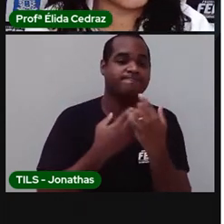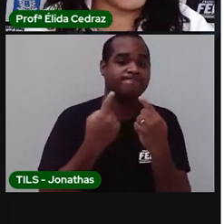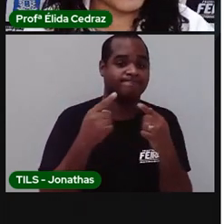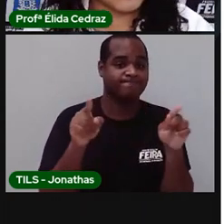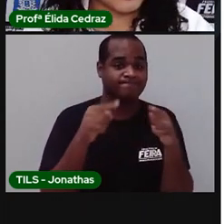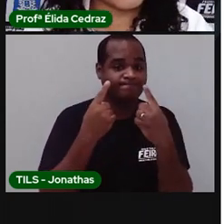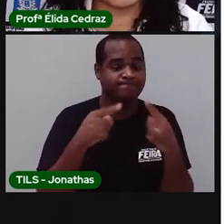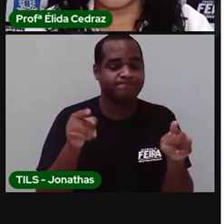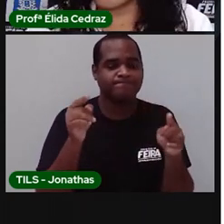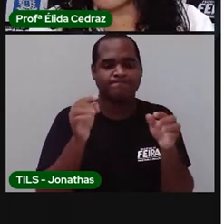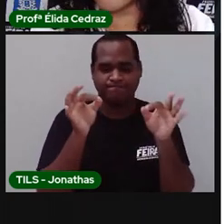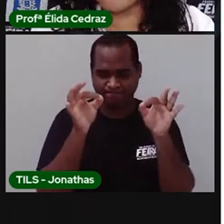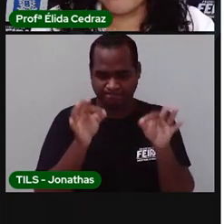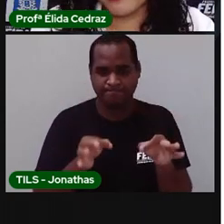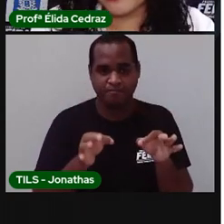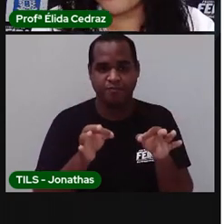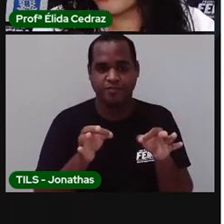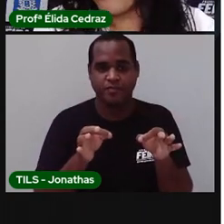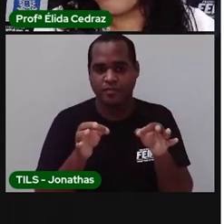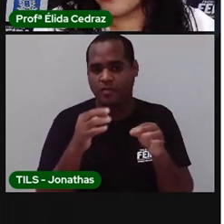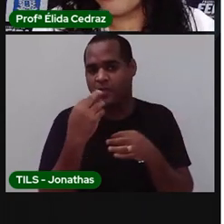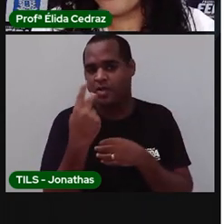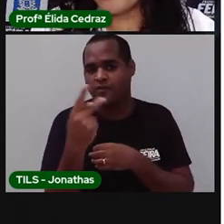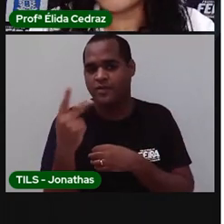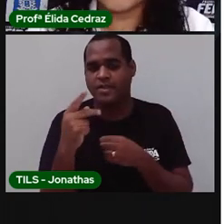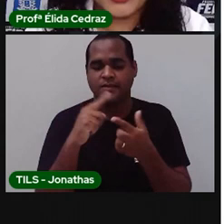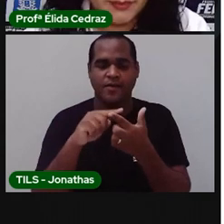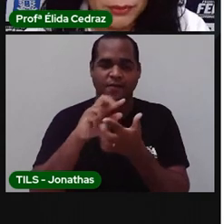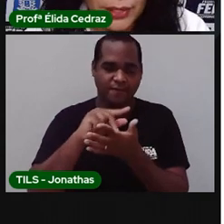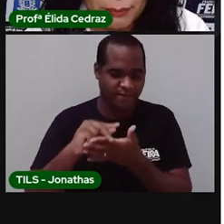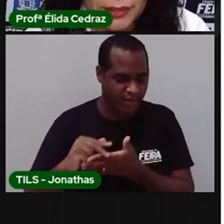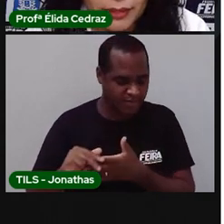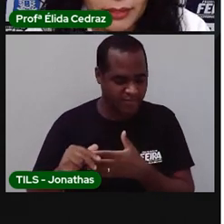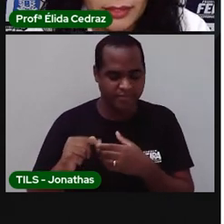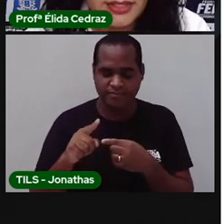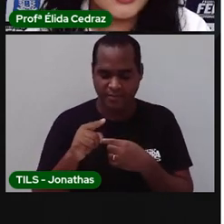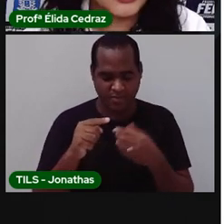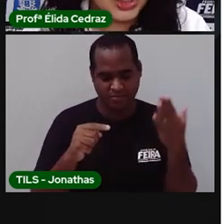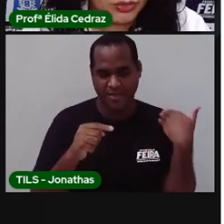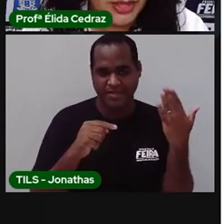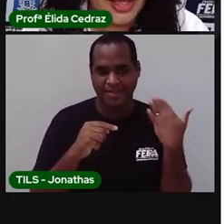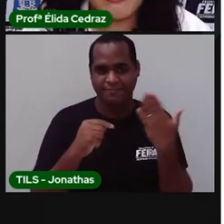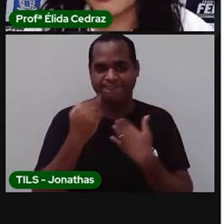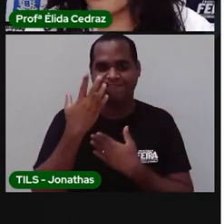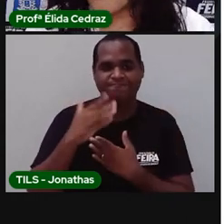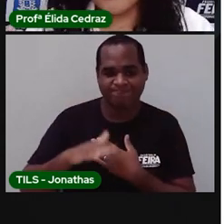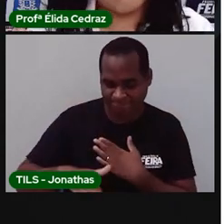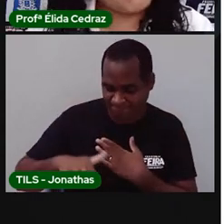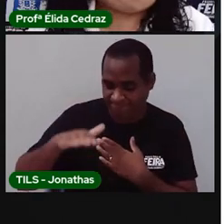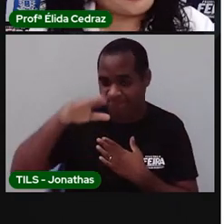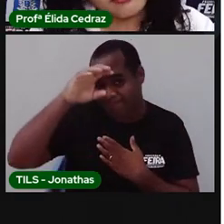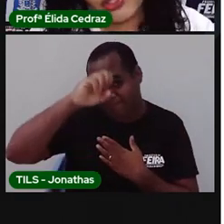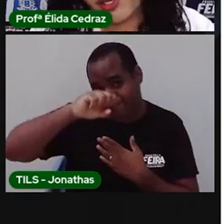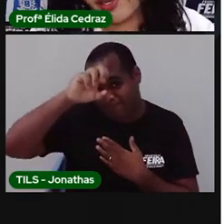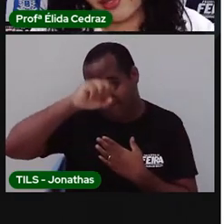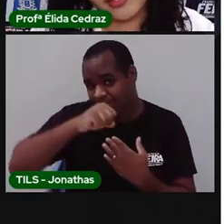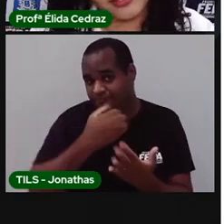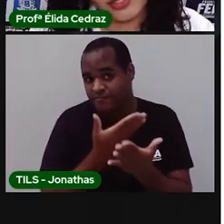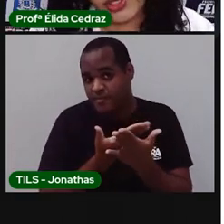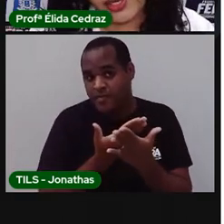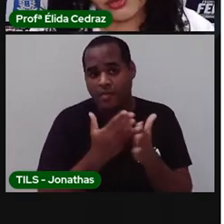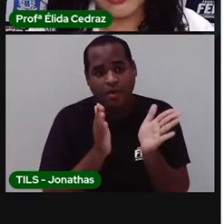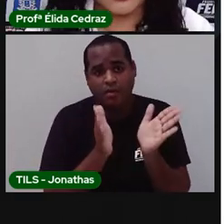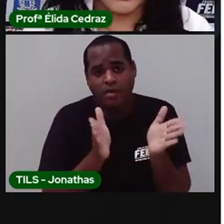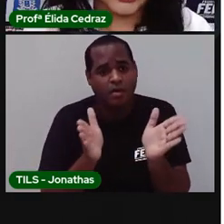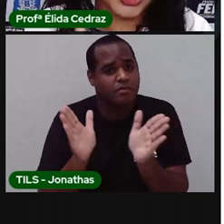certinha deles. O alfabeto não muda. Quando a Pró era pequenininha e estudava, o alfabeto já era